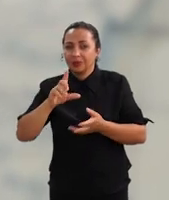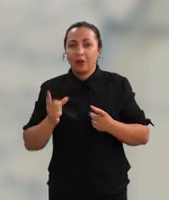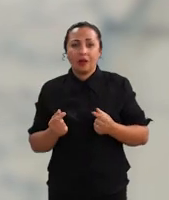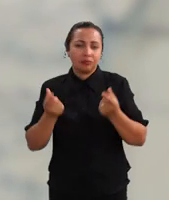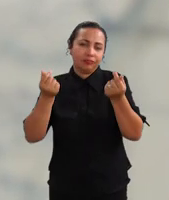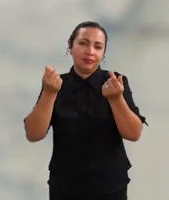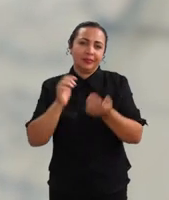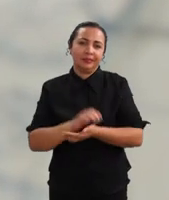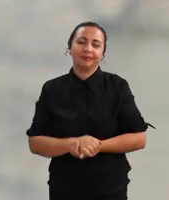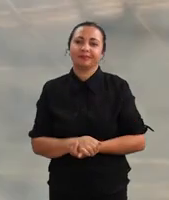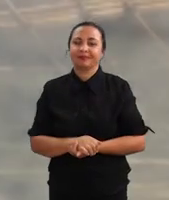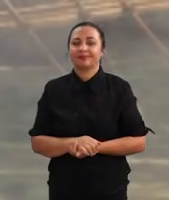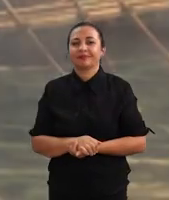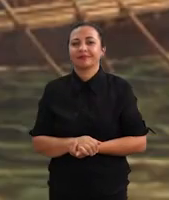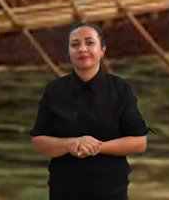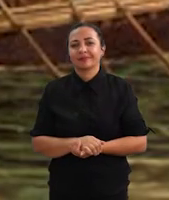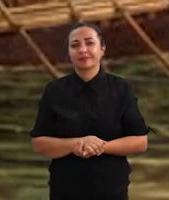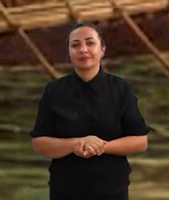rica.